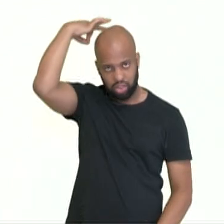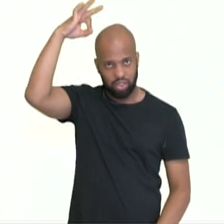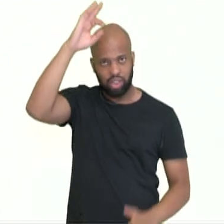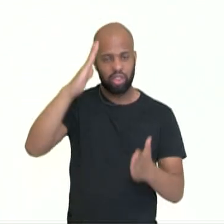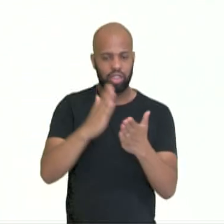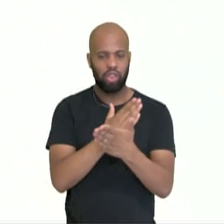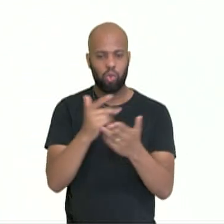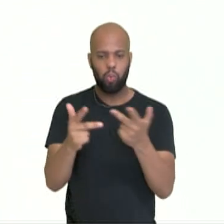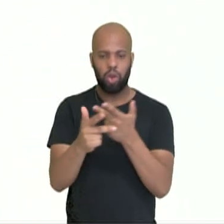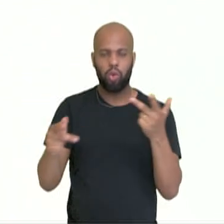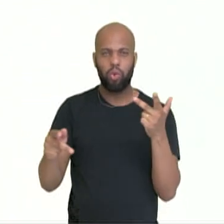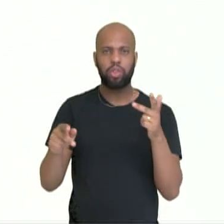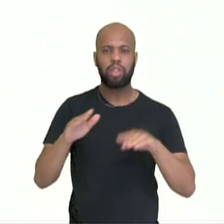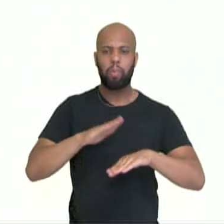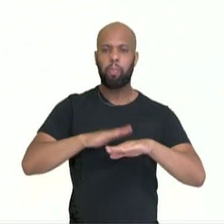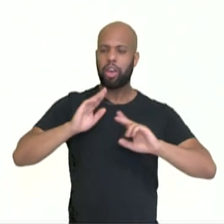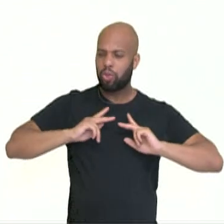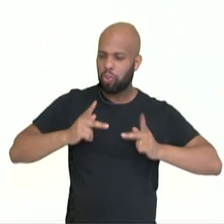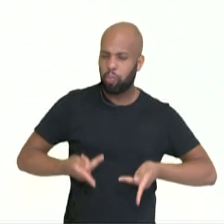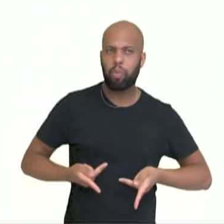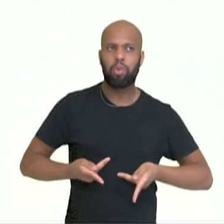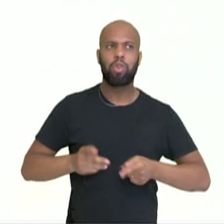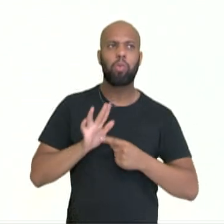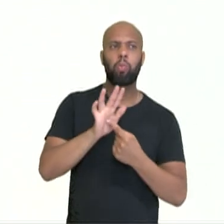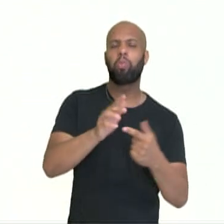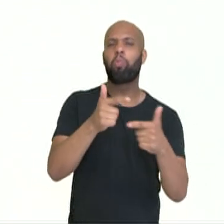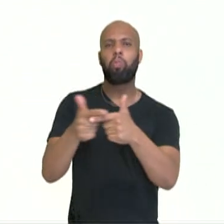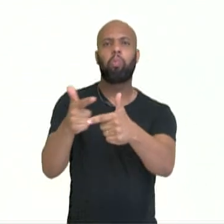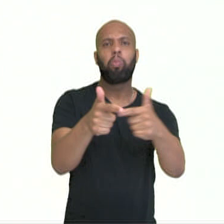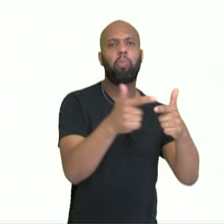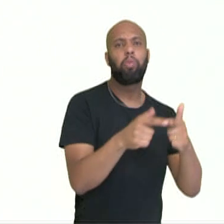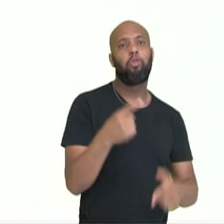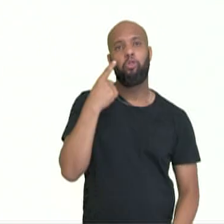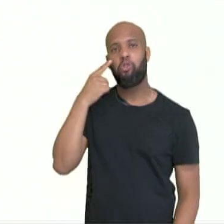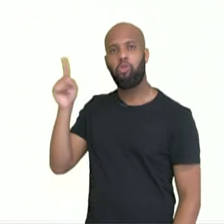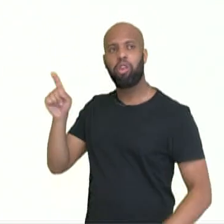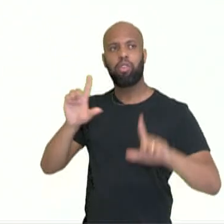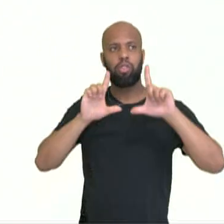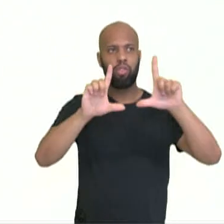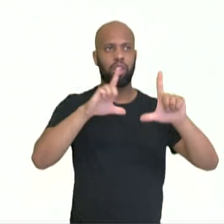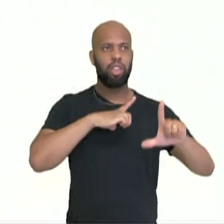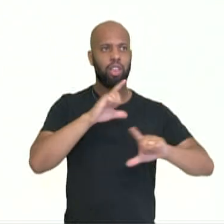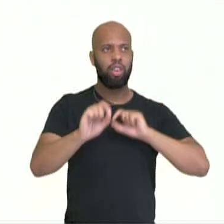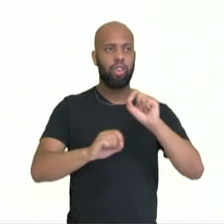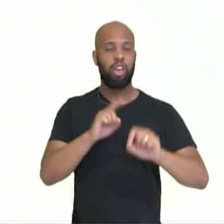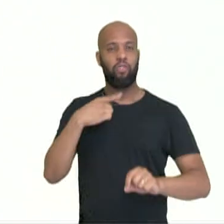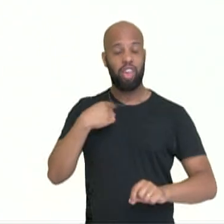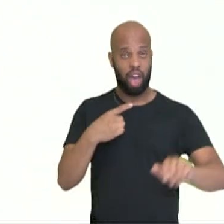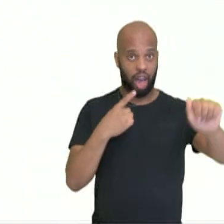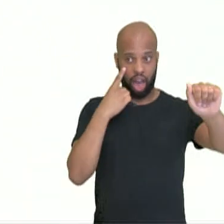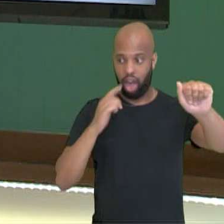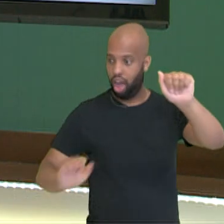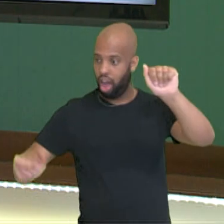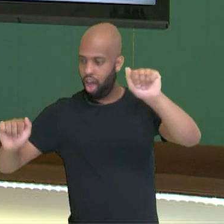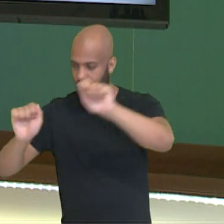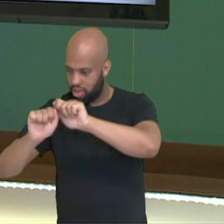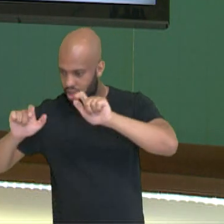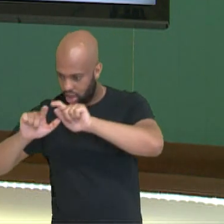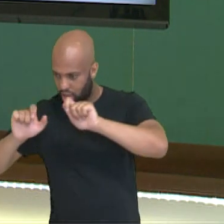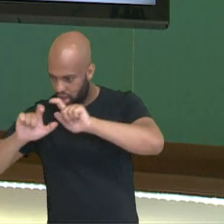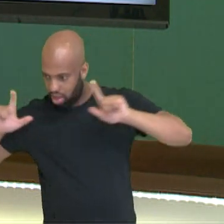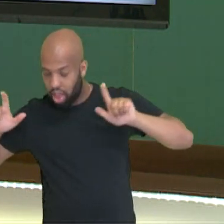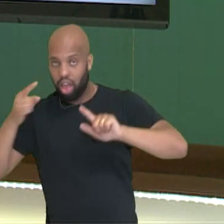humanístico, trazendo todo o caos, como, por exemplo, Martírio de São Mateus, você tem aqui o detalhe do ar, aqui o detalhe da criança,